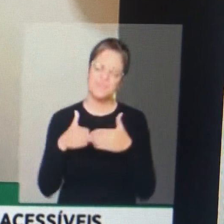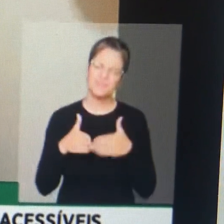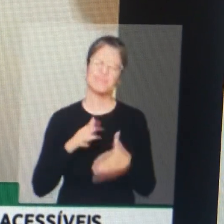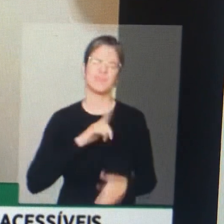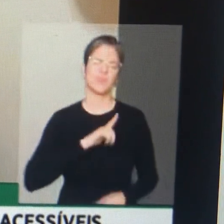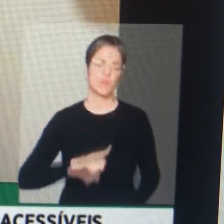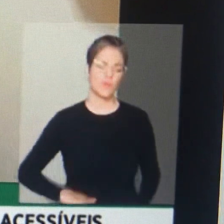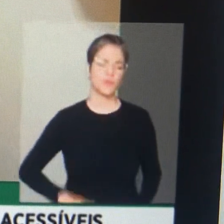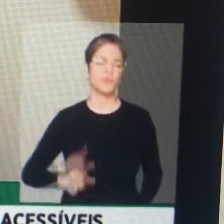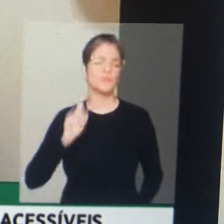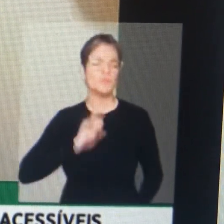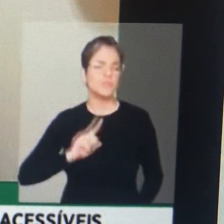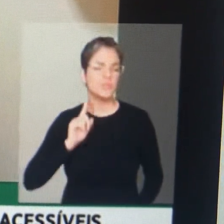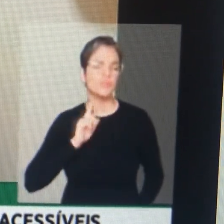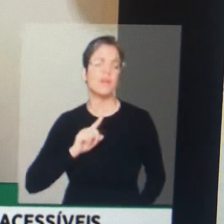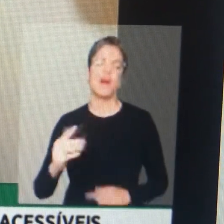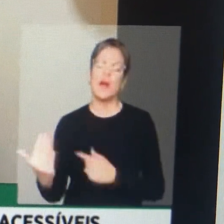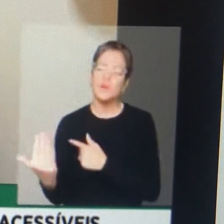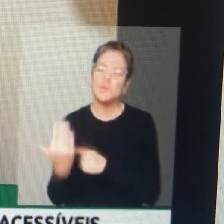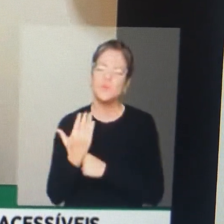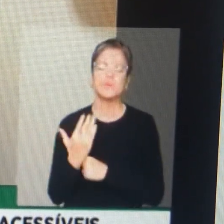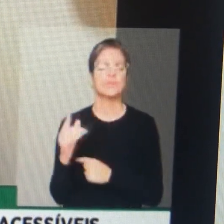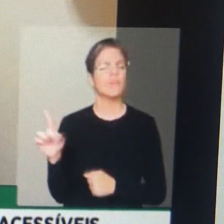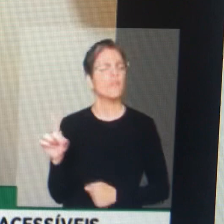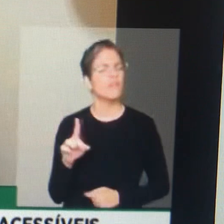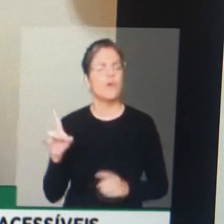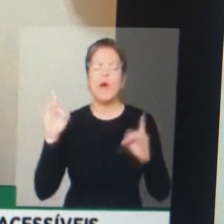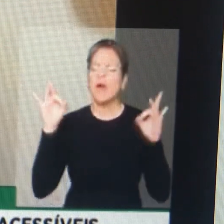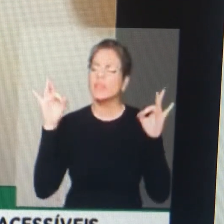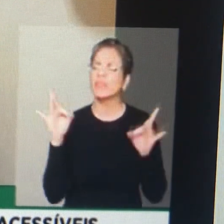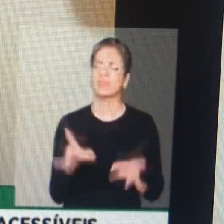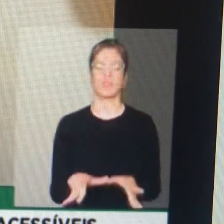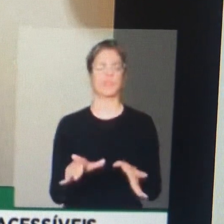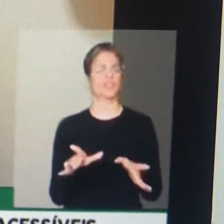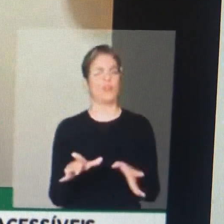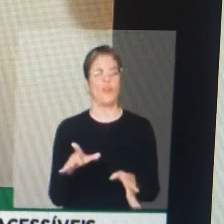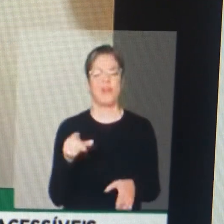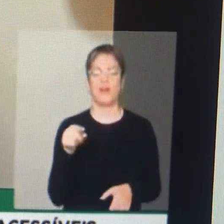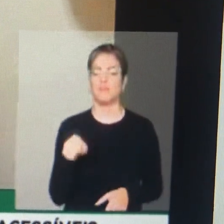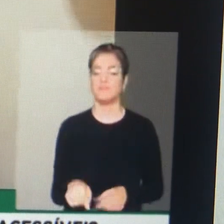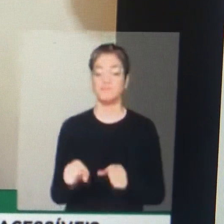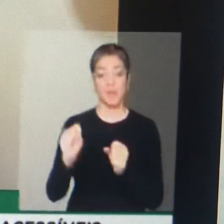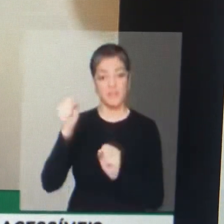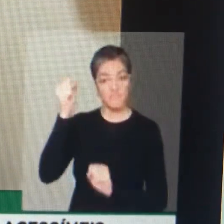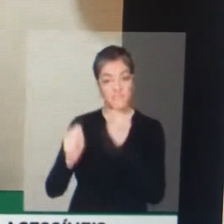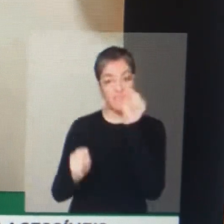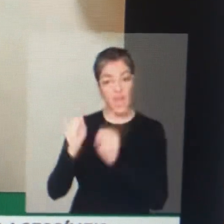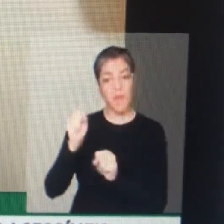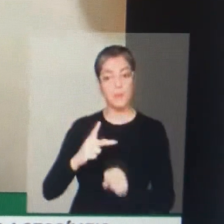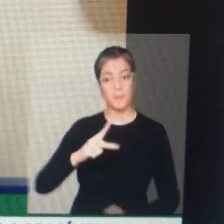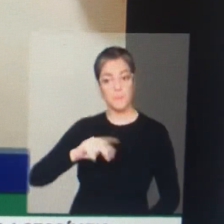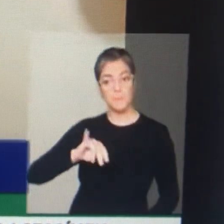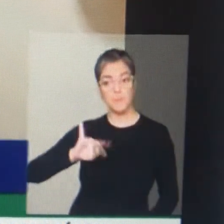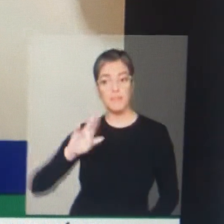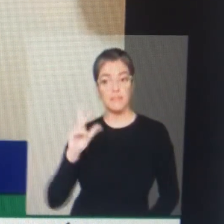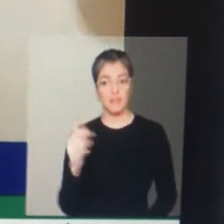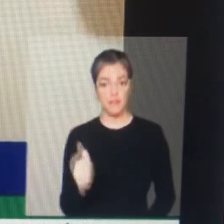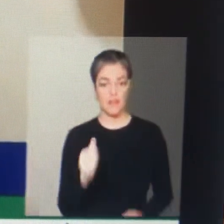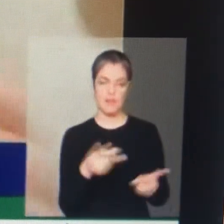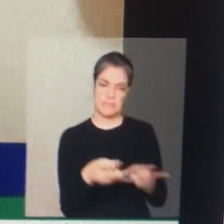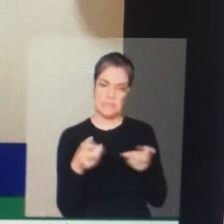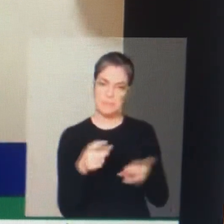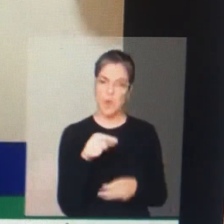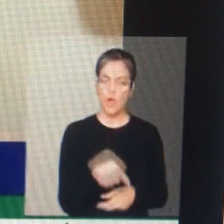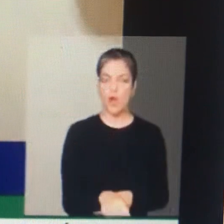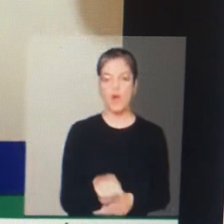Zeno para que nos ajude. Não deixe que a fábrica de pilha oriunda do lítio, para garantir